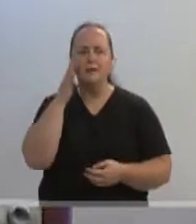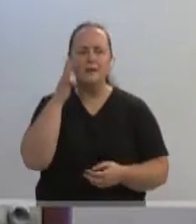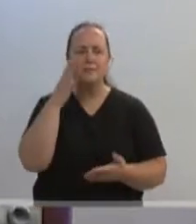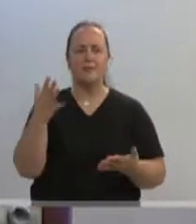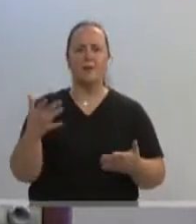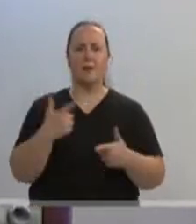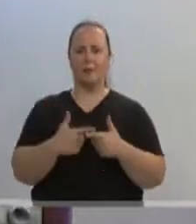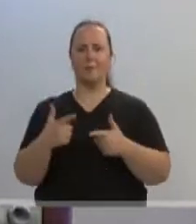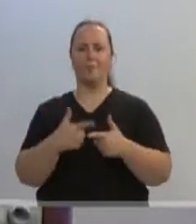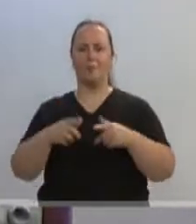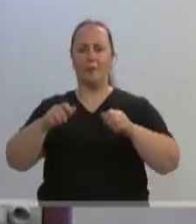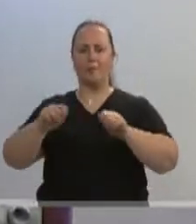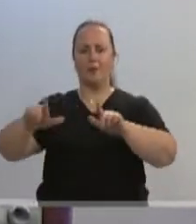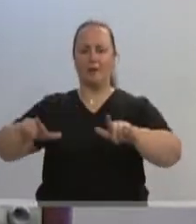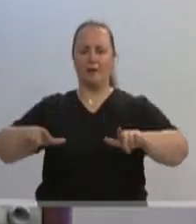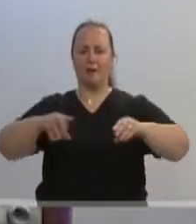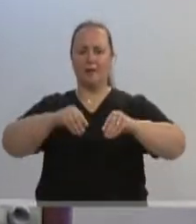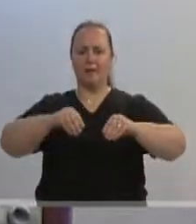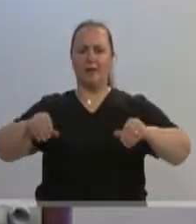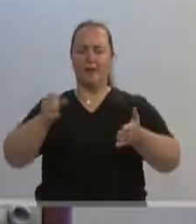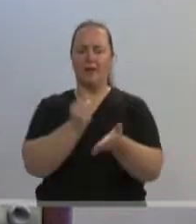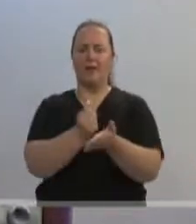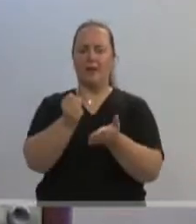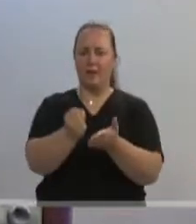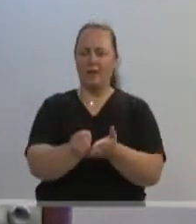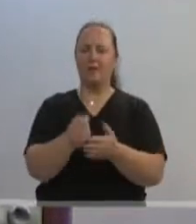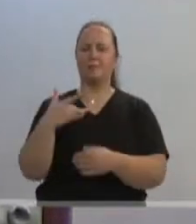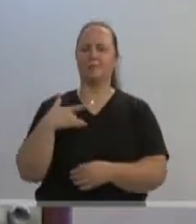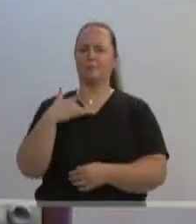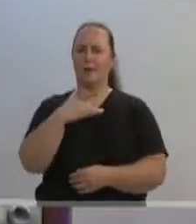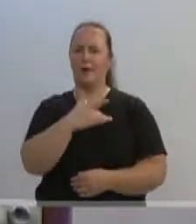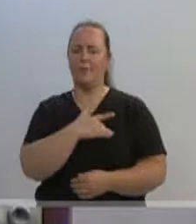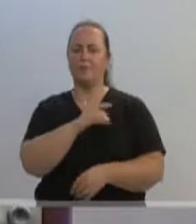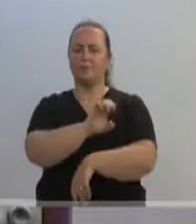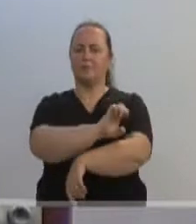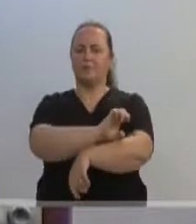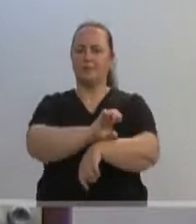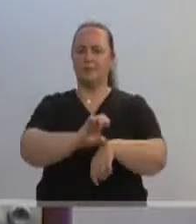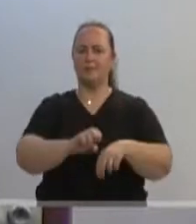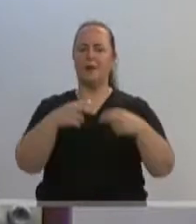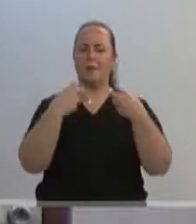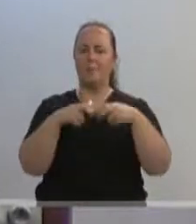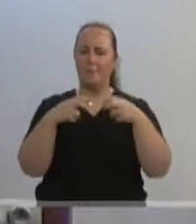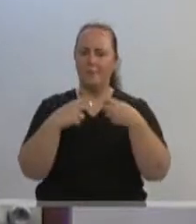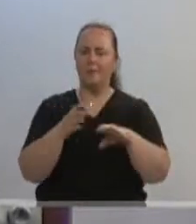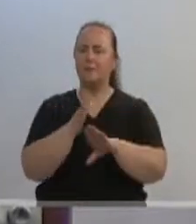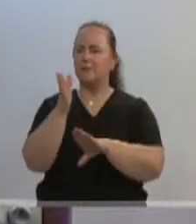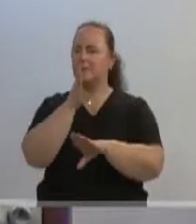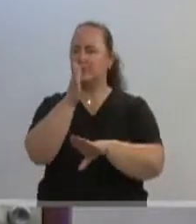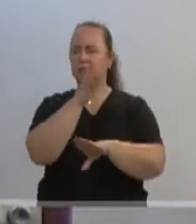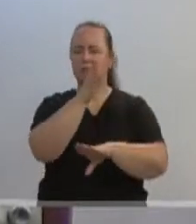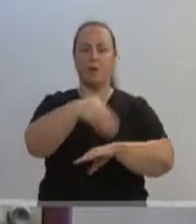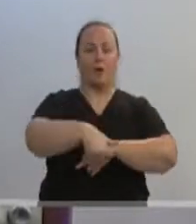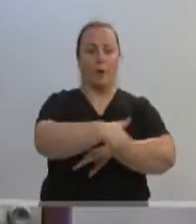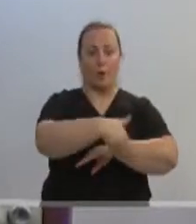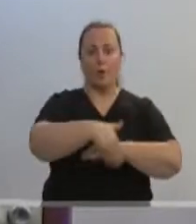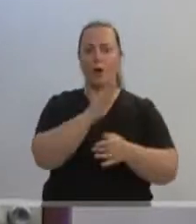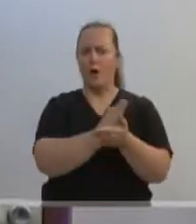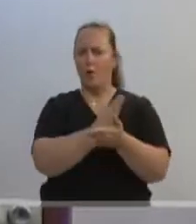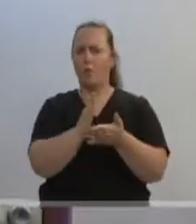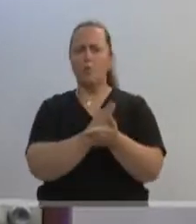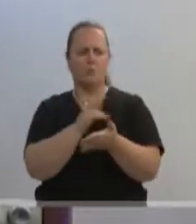regulação fundiária, saúde, educação, transporte coletivo, visitando ruas que muitas vezes foram esquecidas, vereador Adriano,